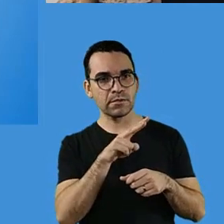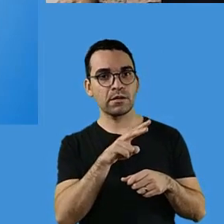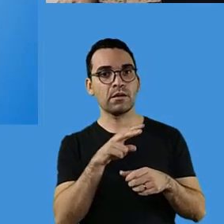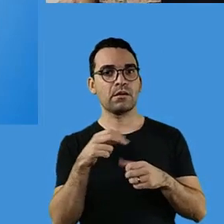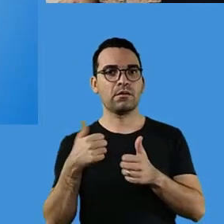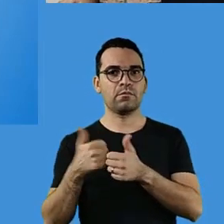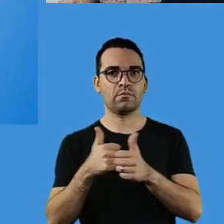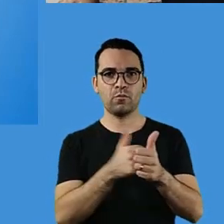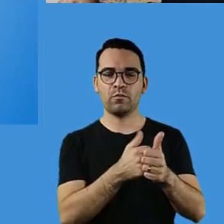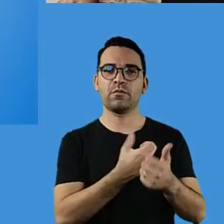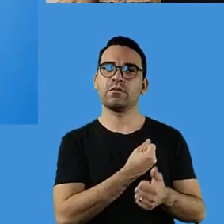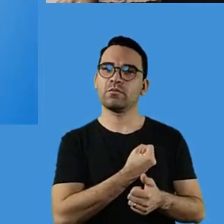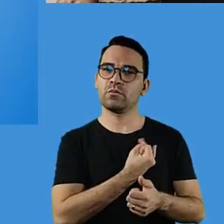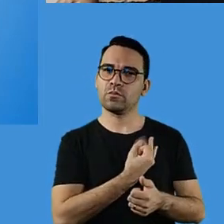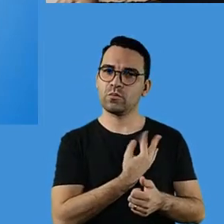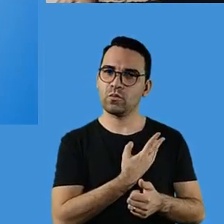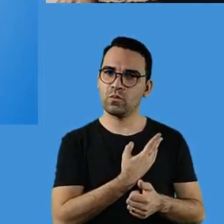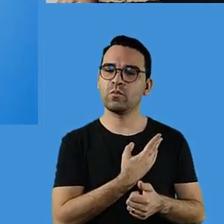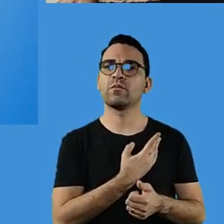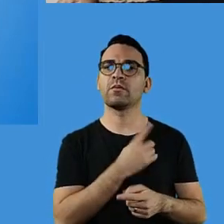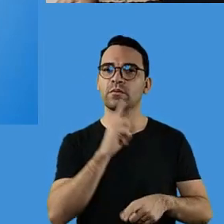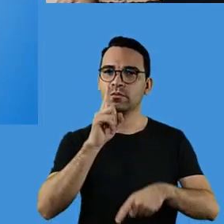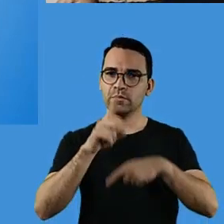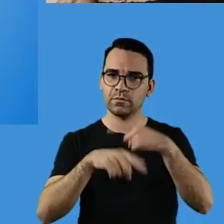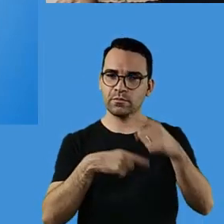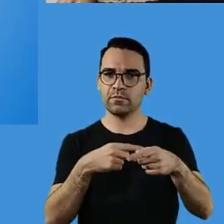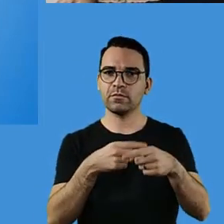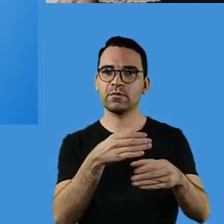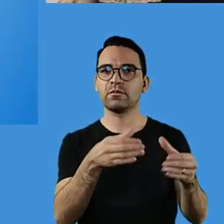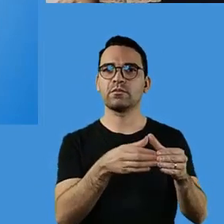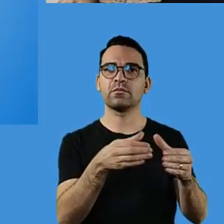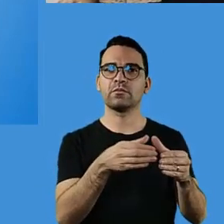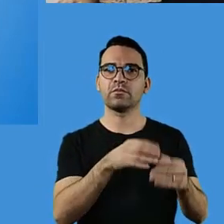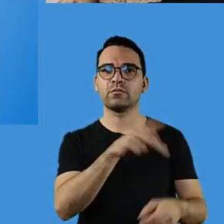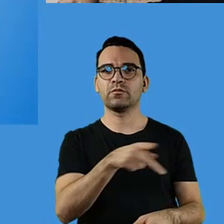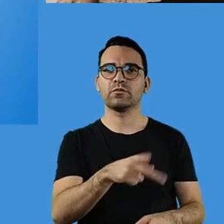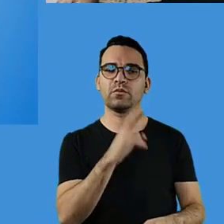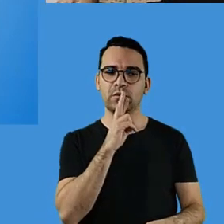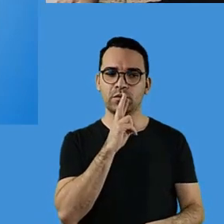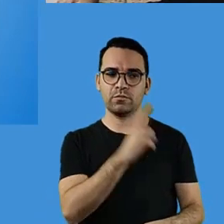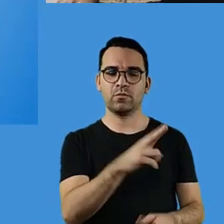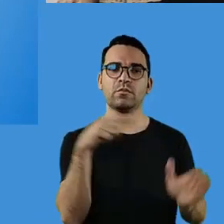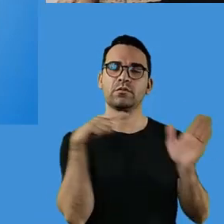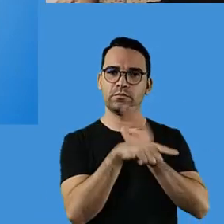E os professores, diretores e estudantes também respondem um questionário.